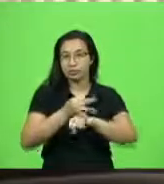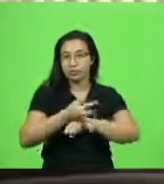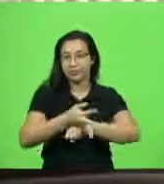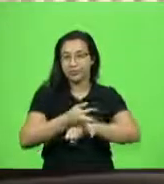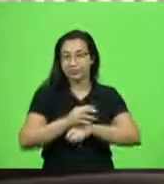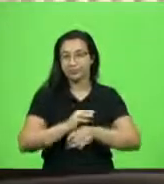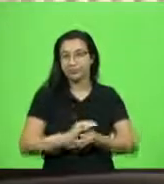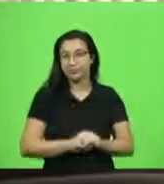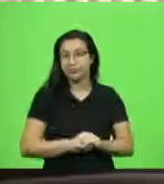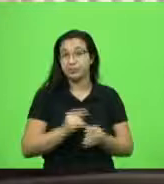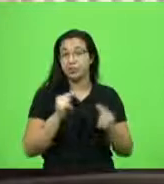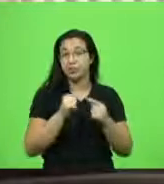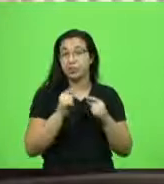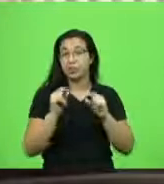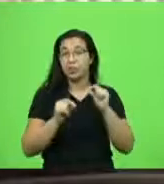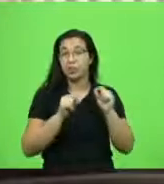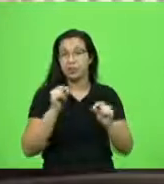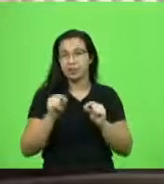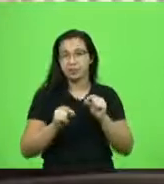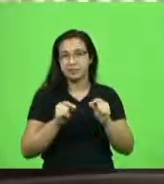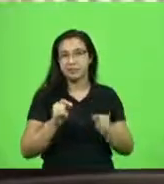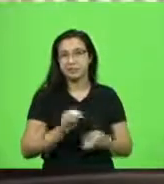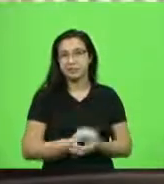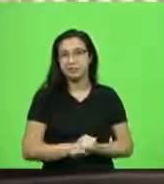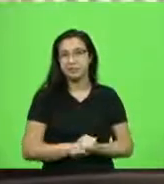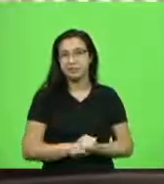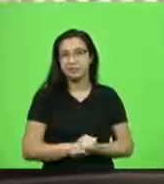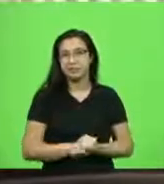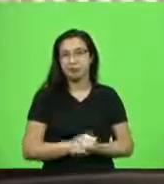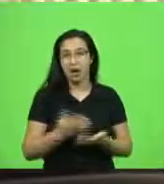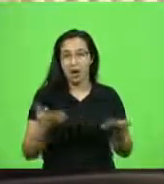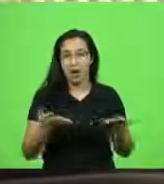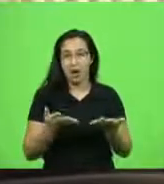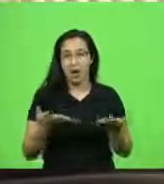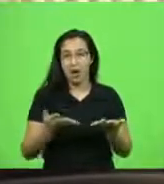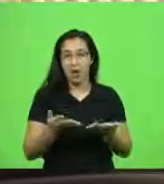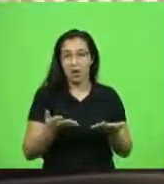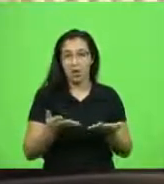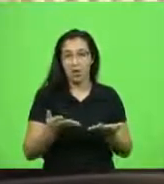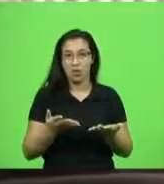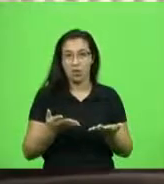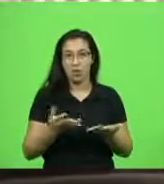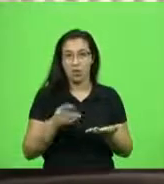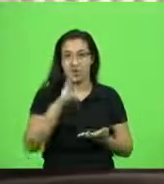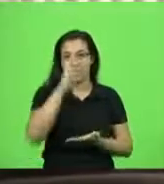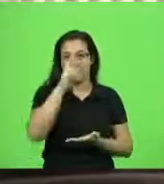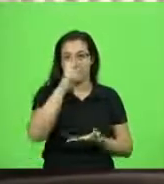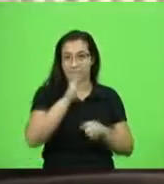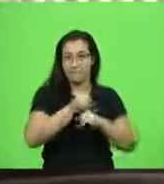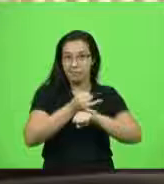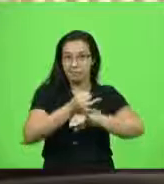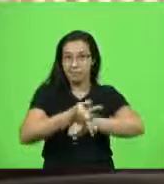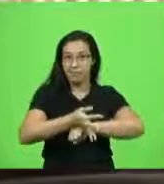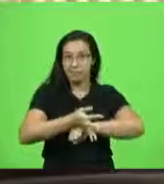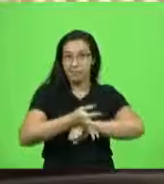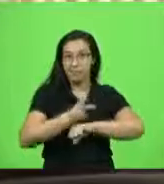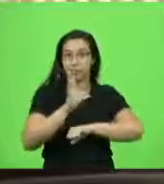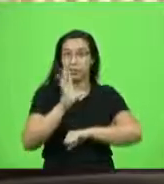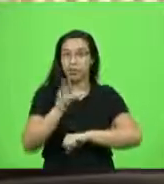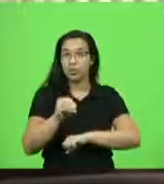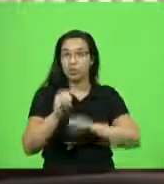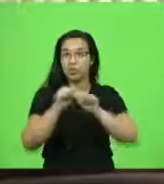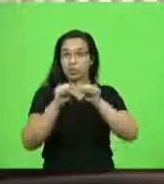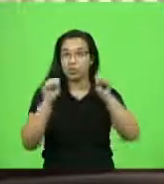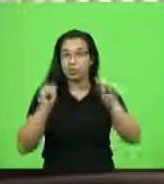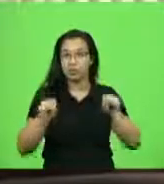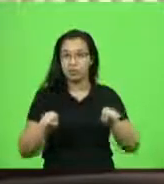significa? Que, a partir de agora, da meia-noite de hoje, todo o sistema do